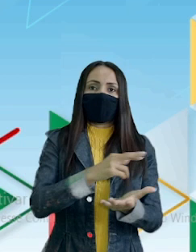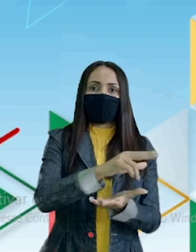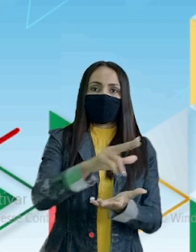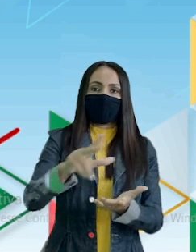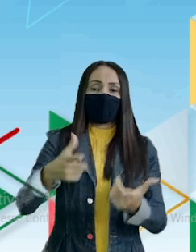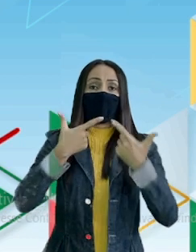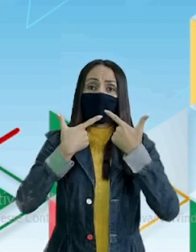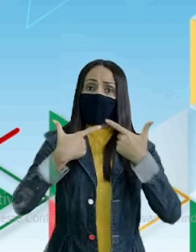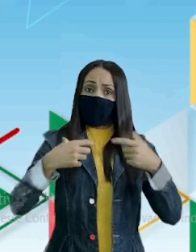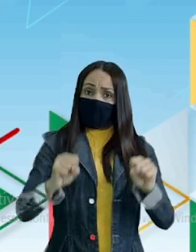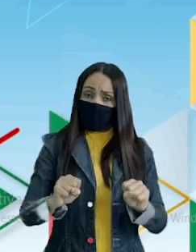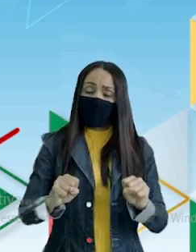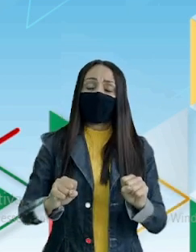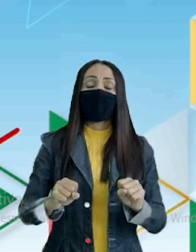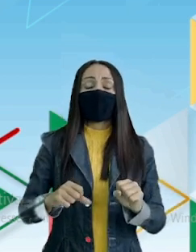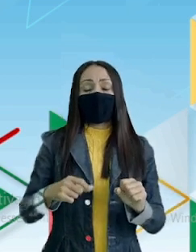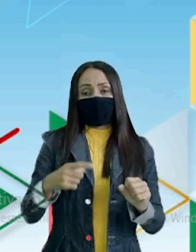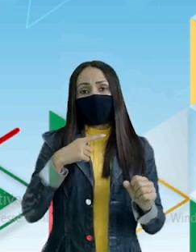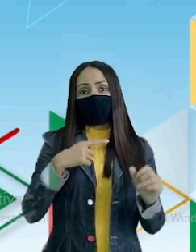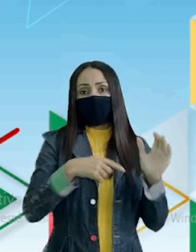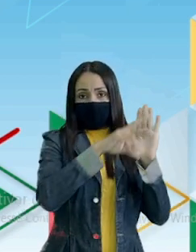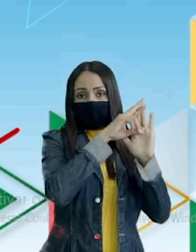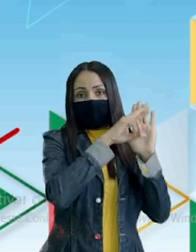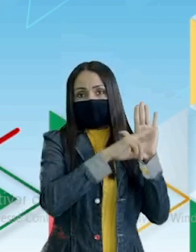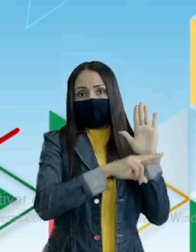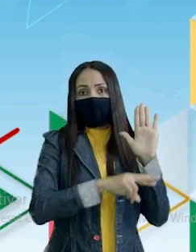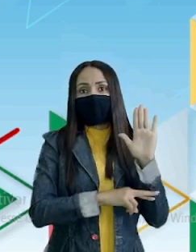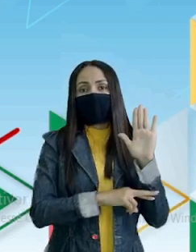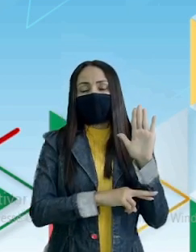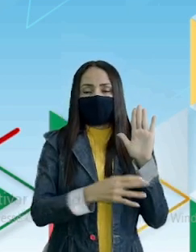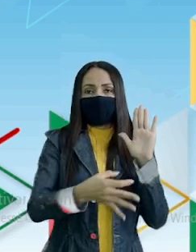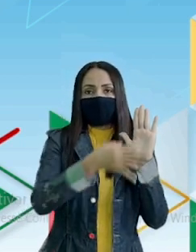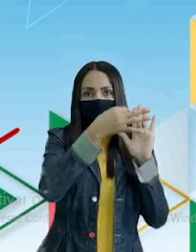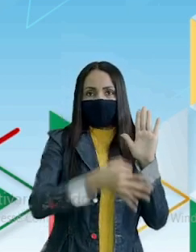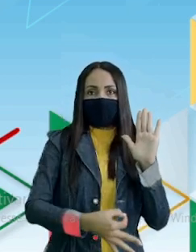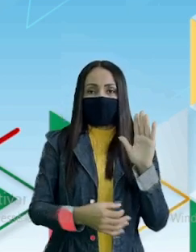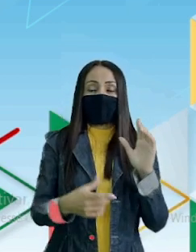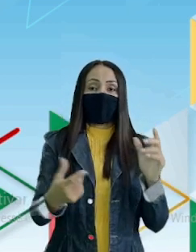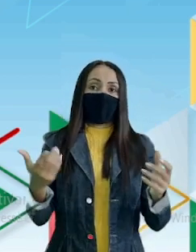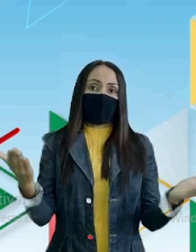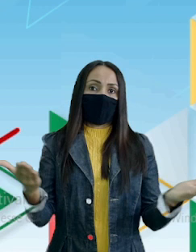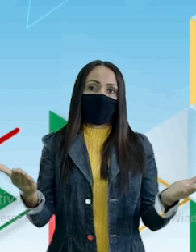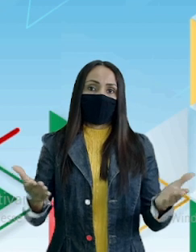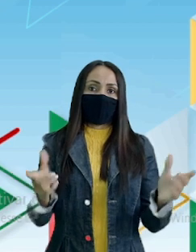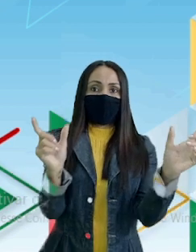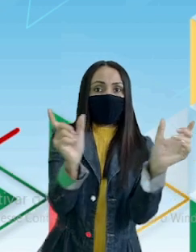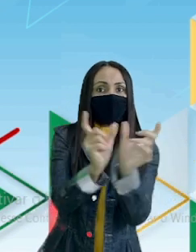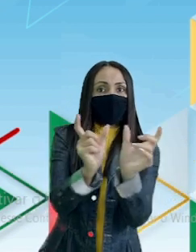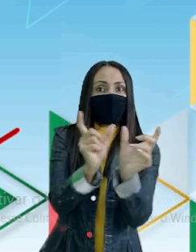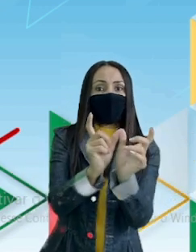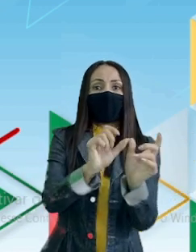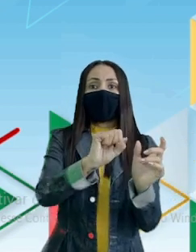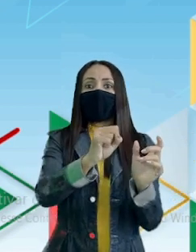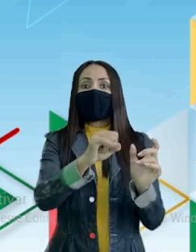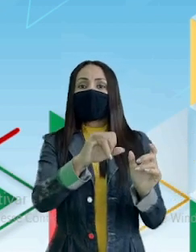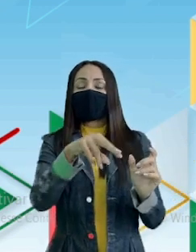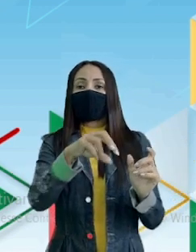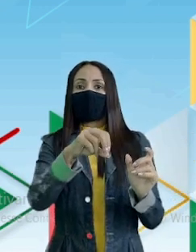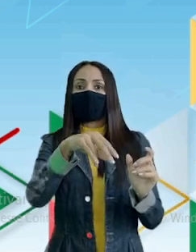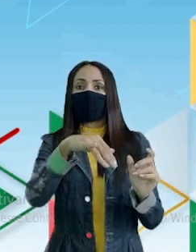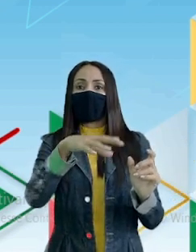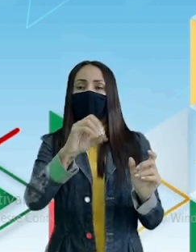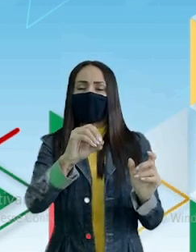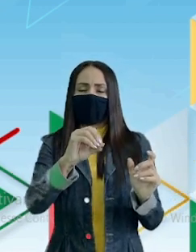linguísticas Nós temos a norma, a norma padrão E hoje isso dá sinônimo O seria sinônimo? Certo? Mesmo